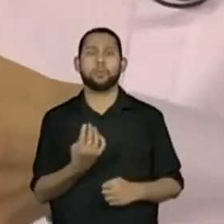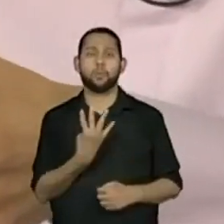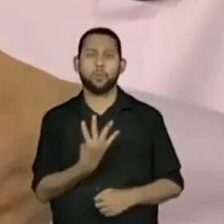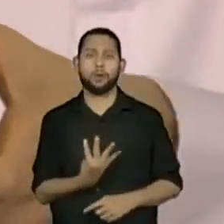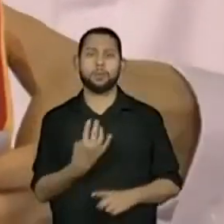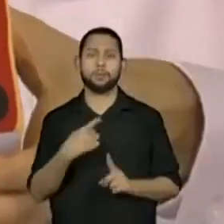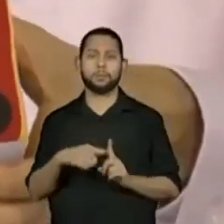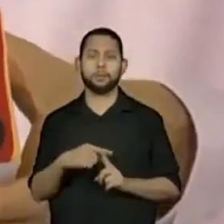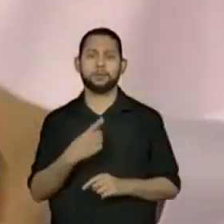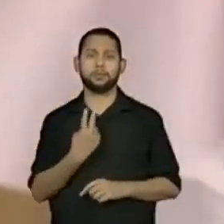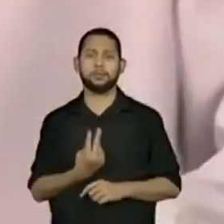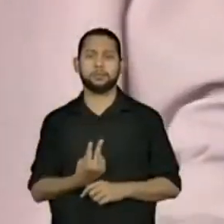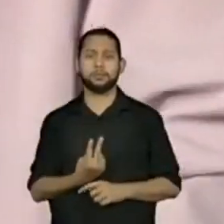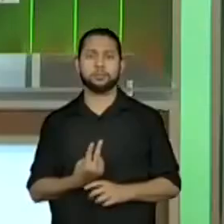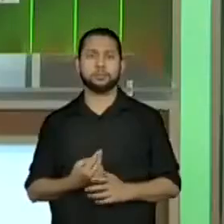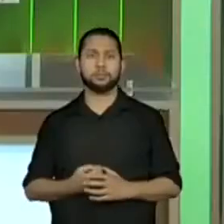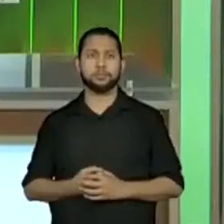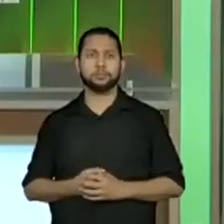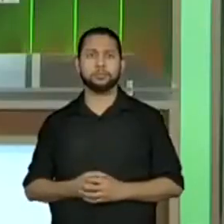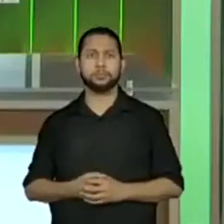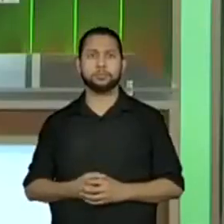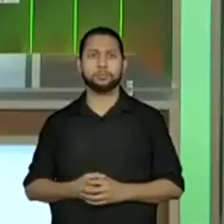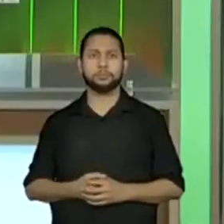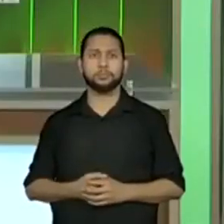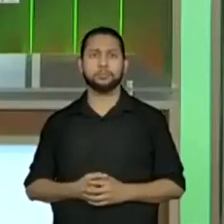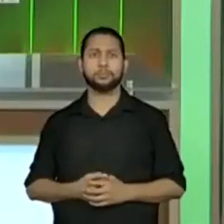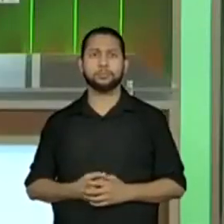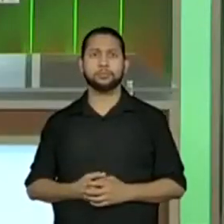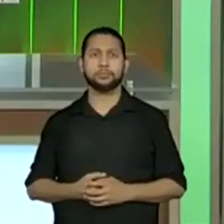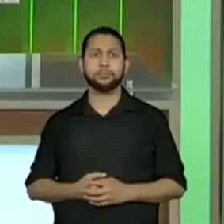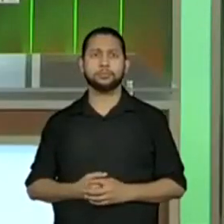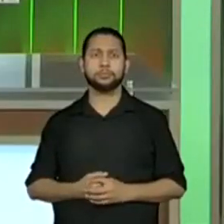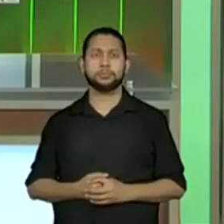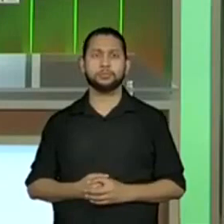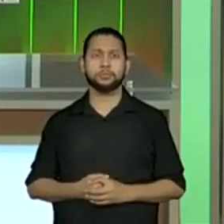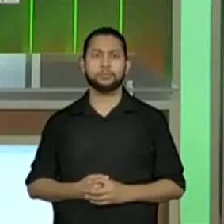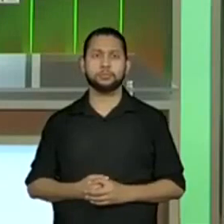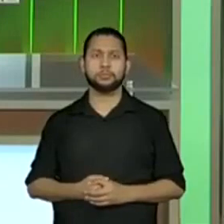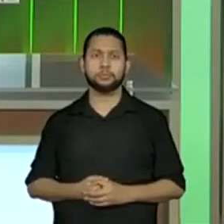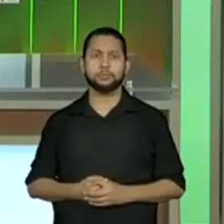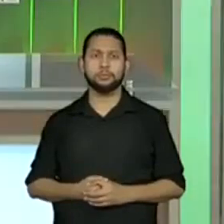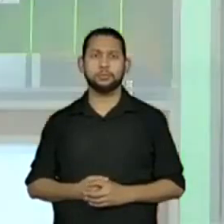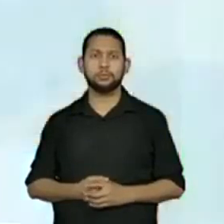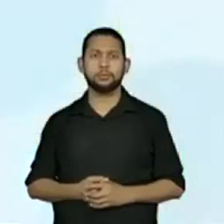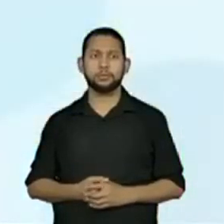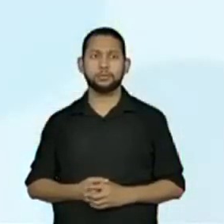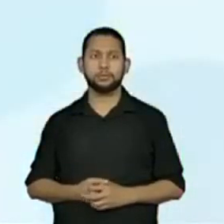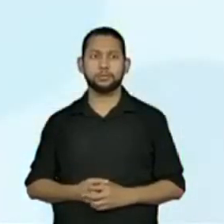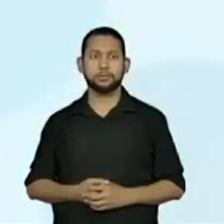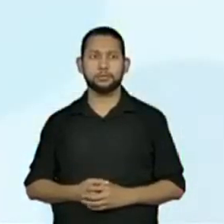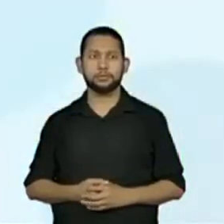Então, 4, vou registrar, e 2.